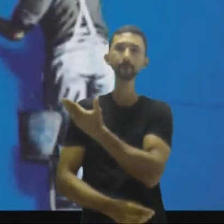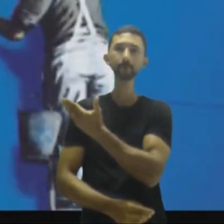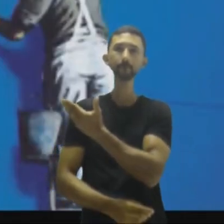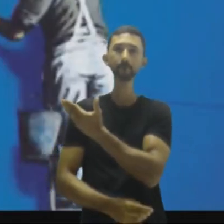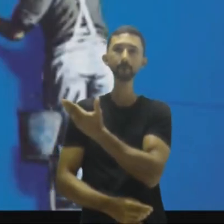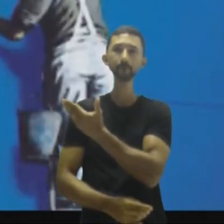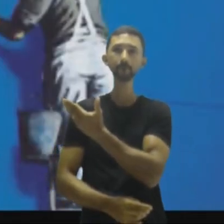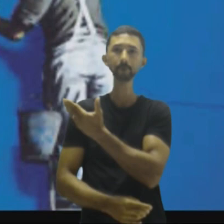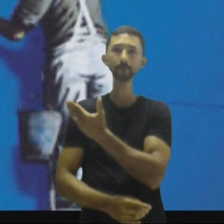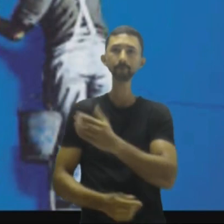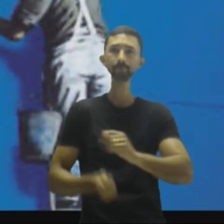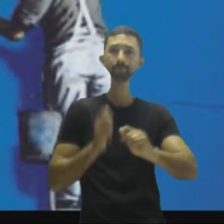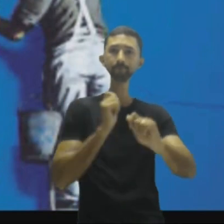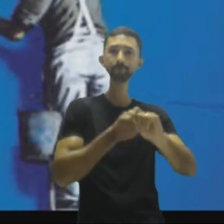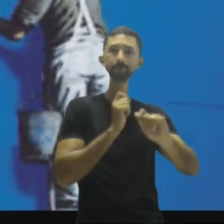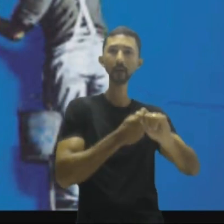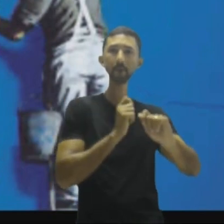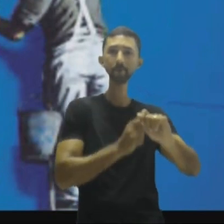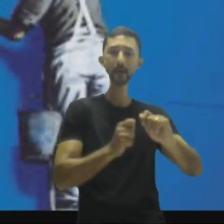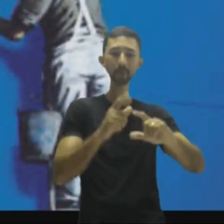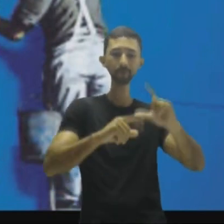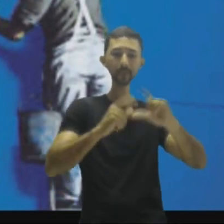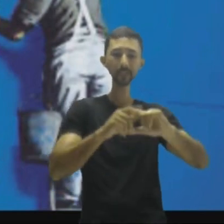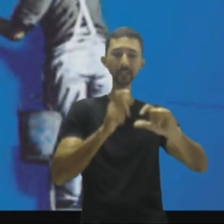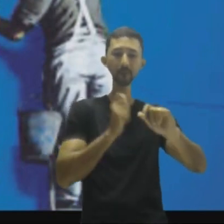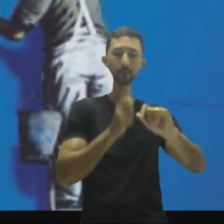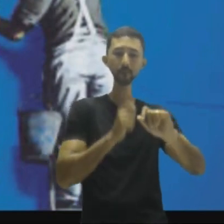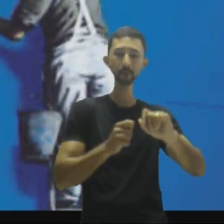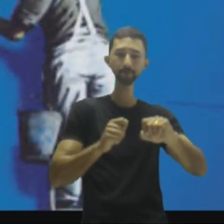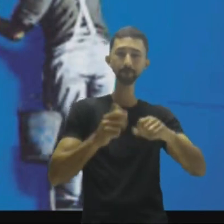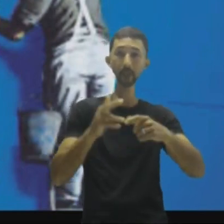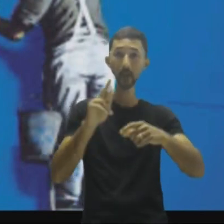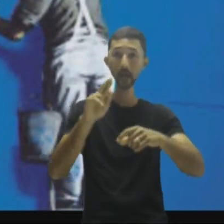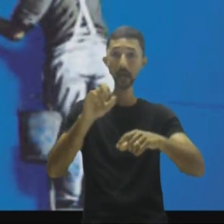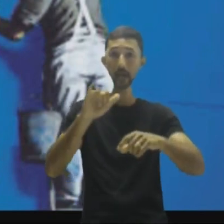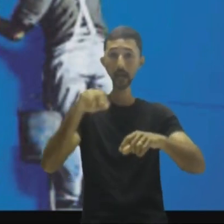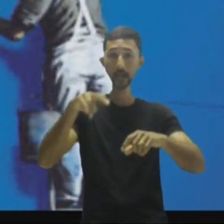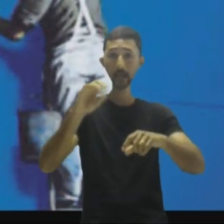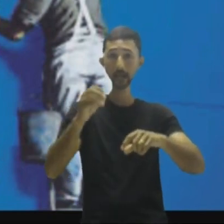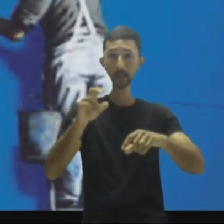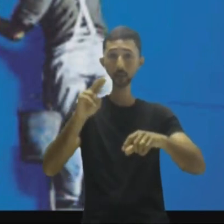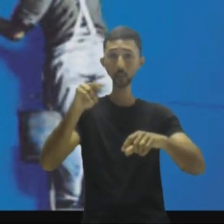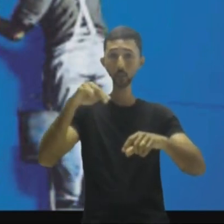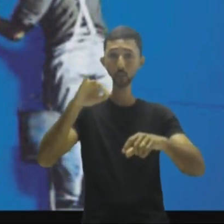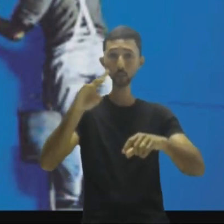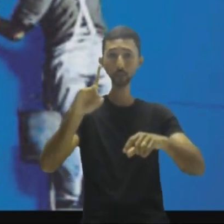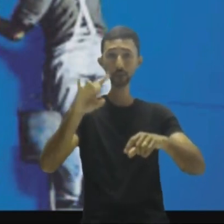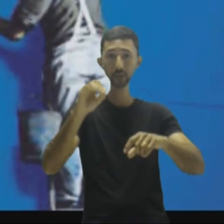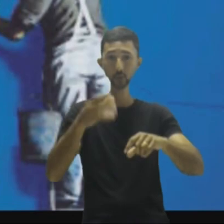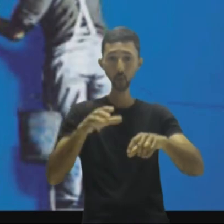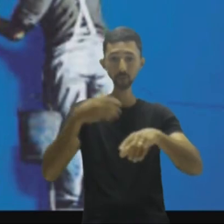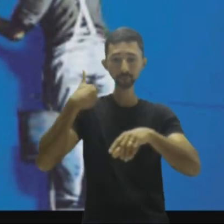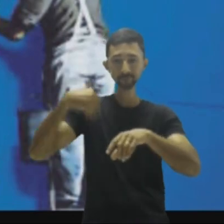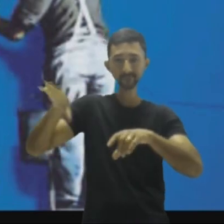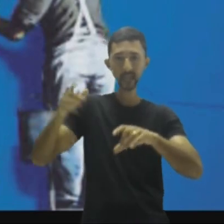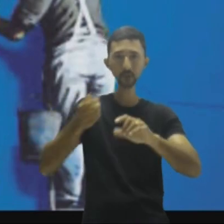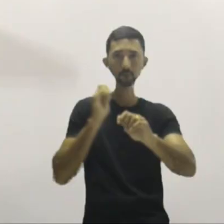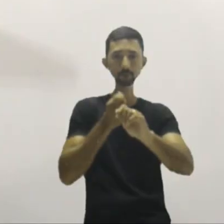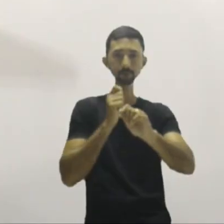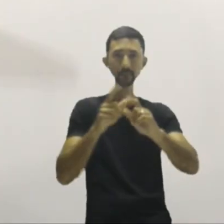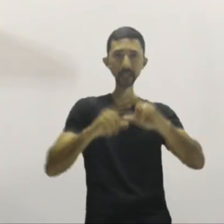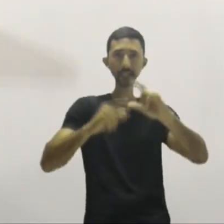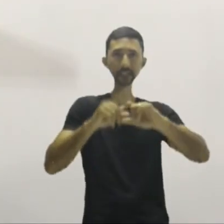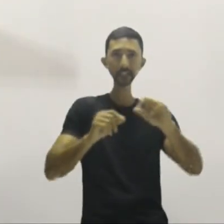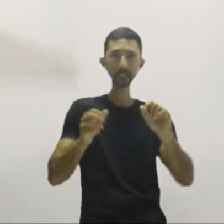faz essa referência a saída do Reino Unido da União Europeia. Aluno,